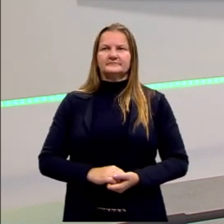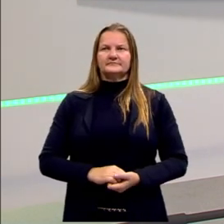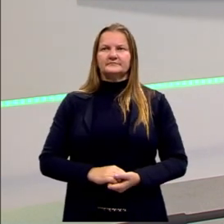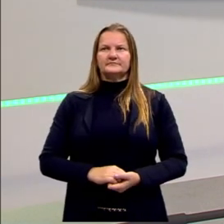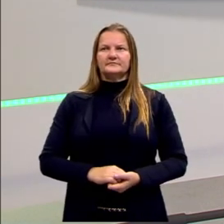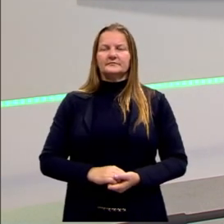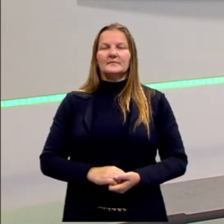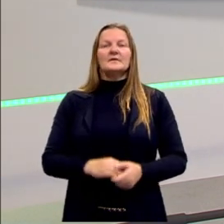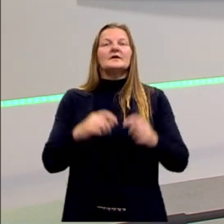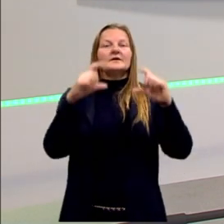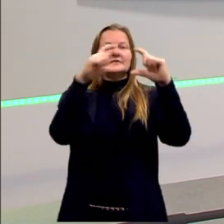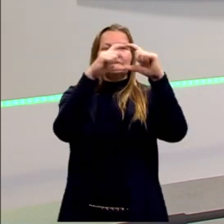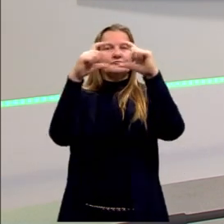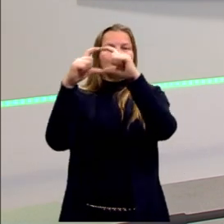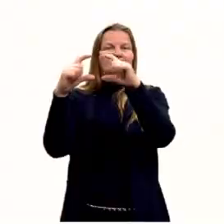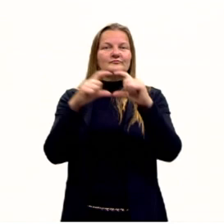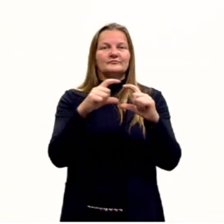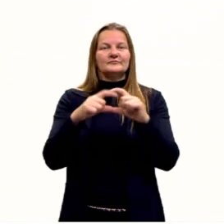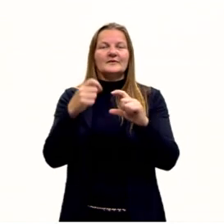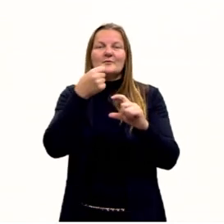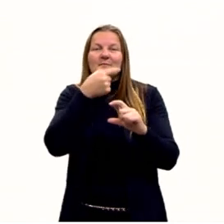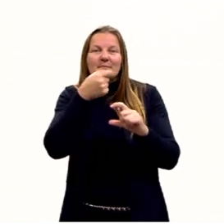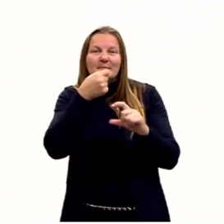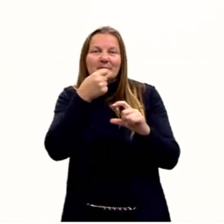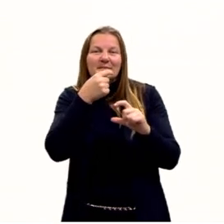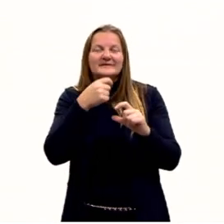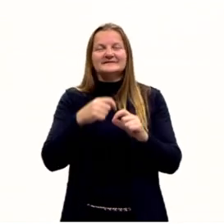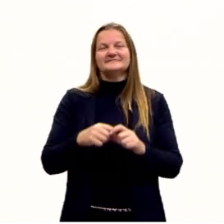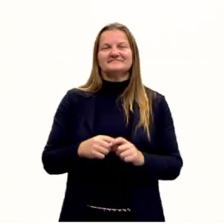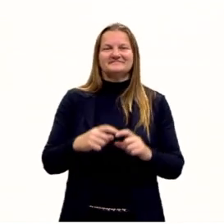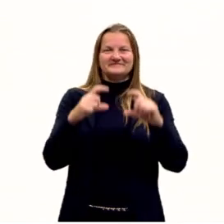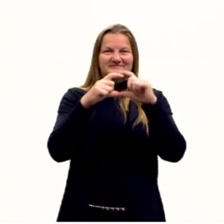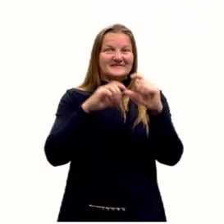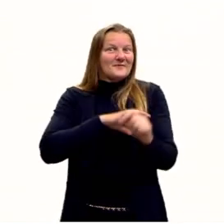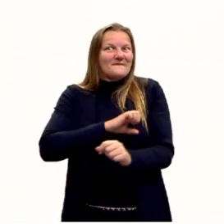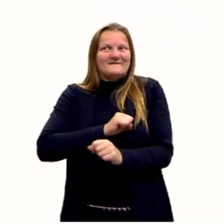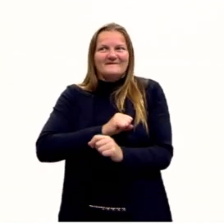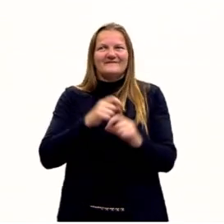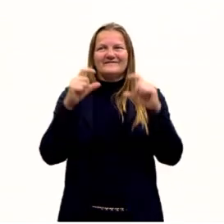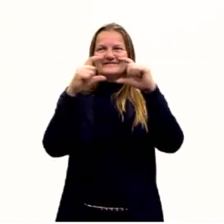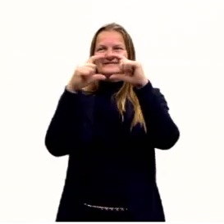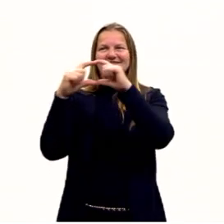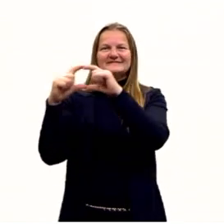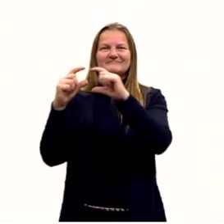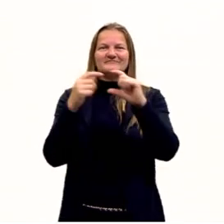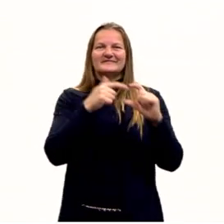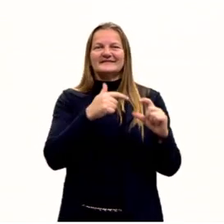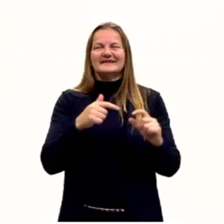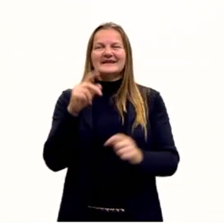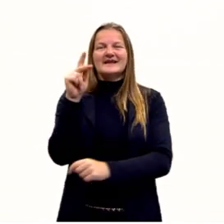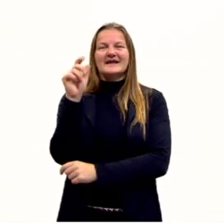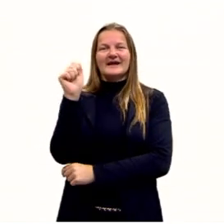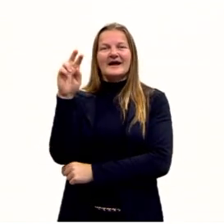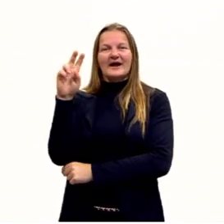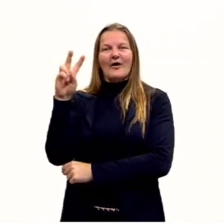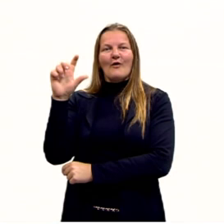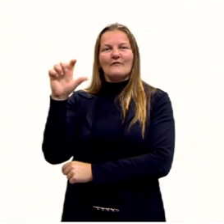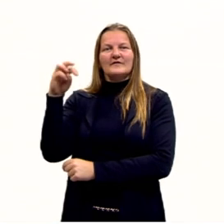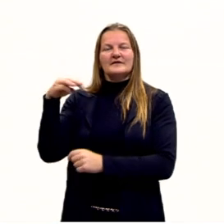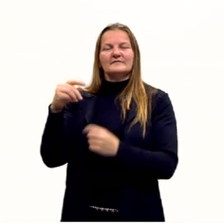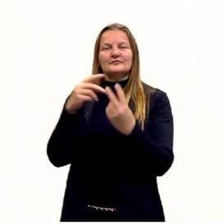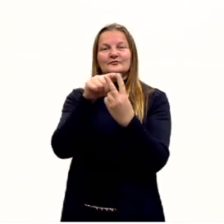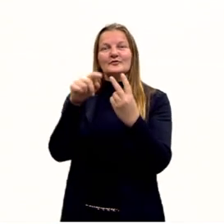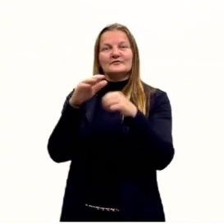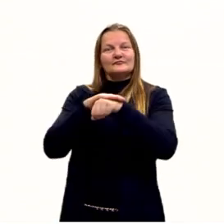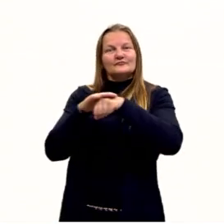Eu trouxe uma tirinha. Vocês sabem que eu adoro tirinhas. E aqui a gente tem o Calvin e o Haroldo conversando. E o